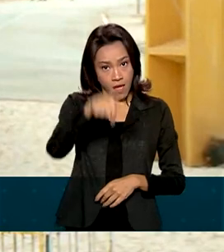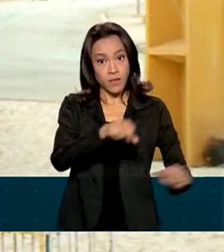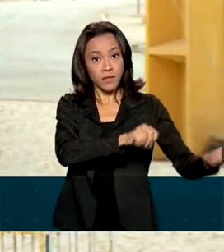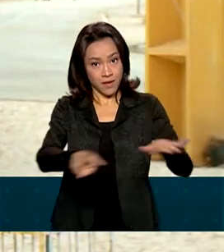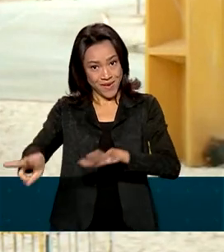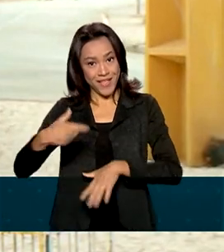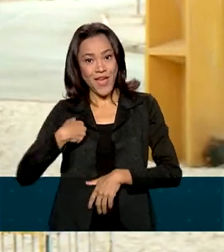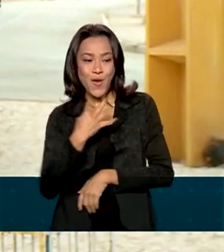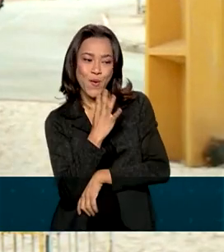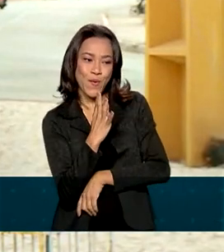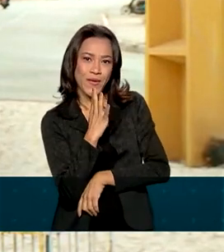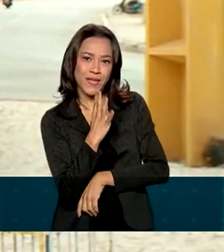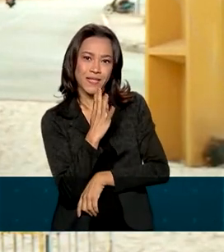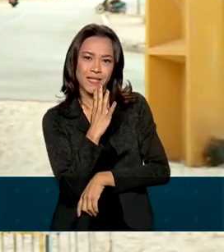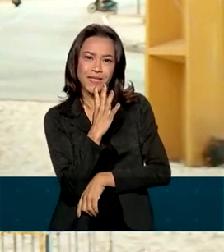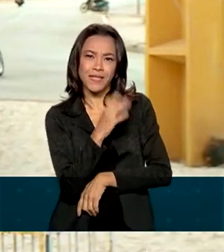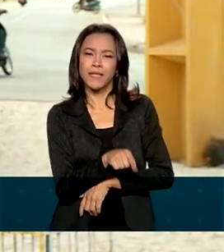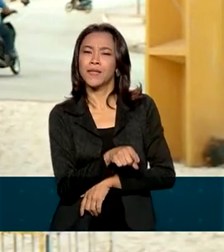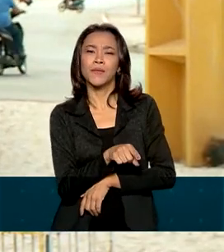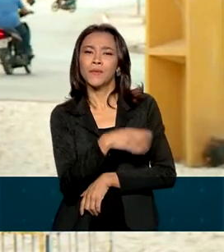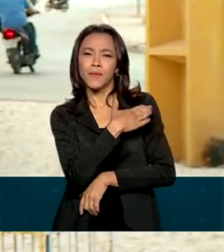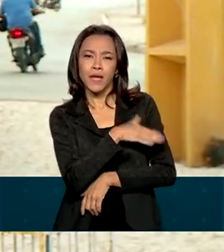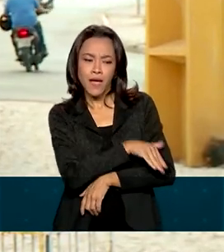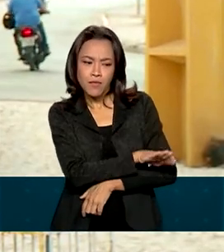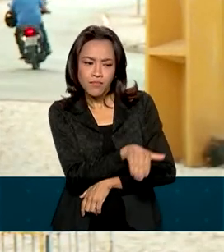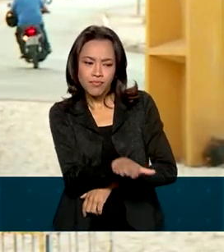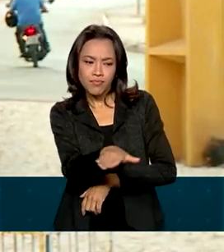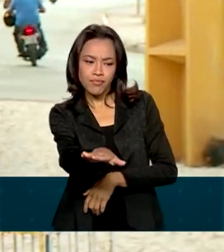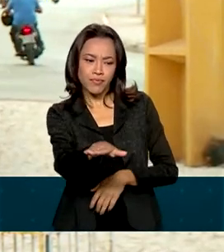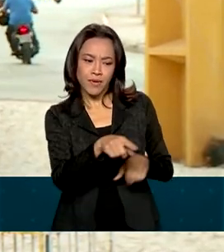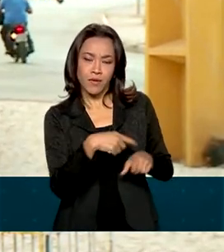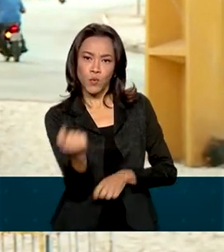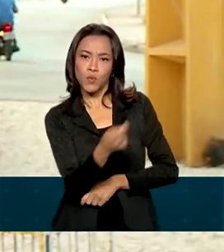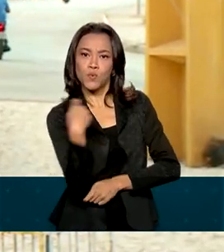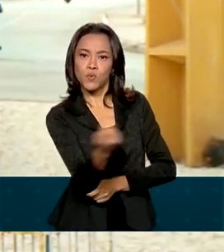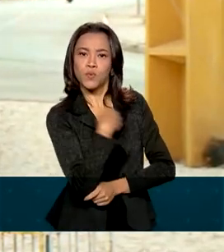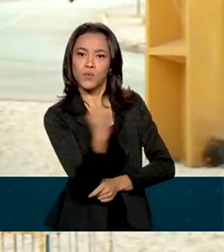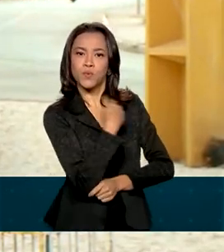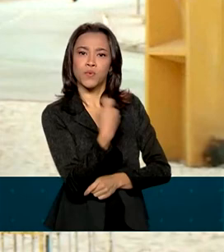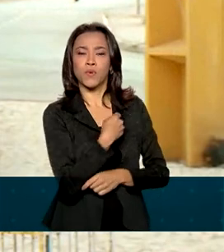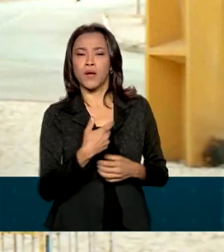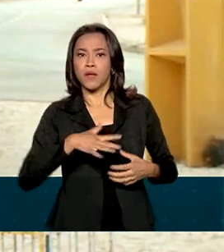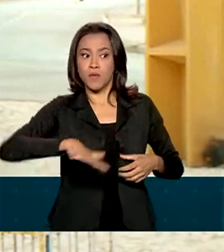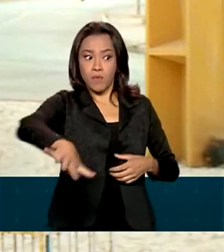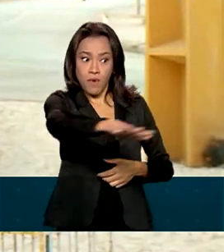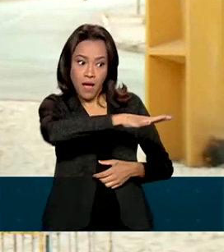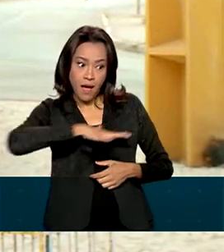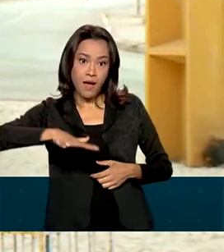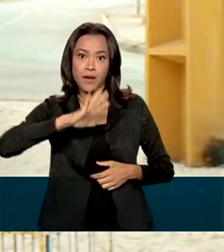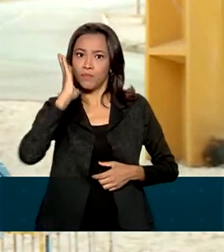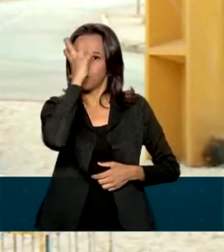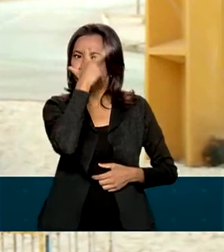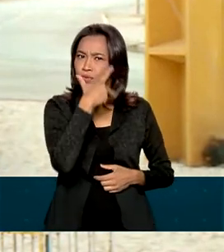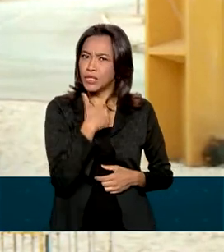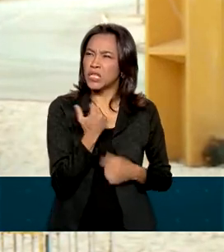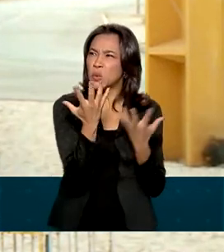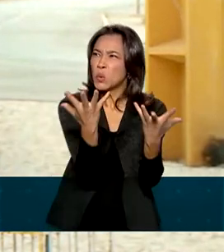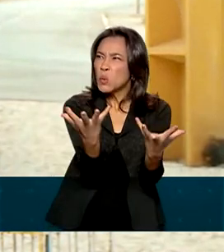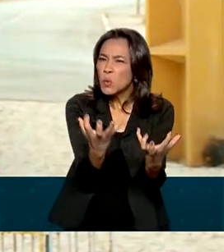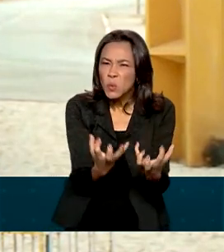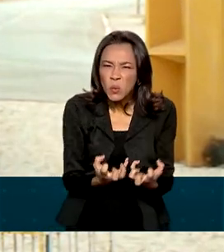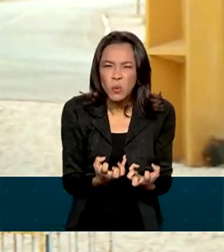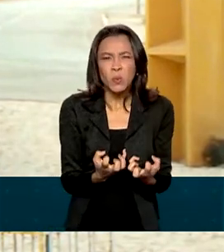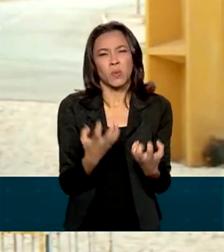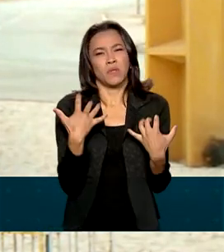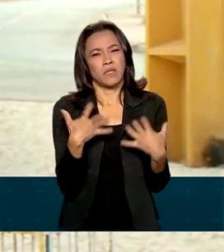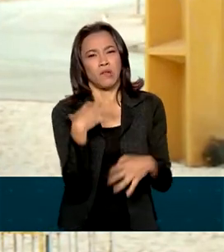conheci o perímetro irrigado tabuleiro de russas, que fica aqui na região. É uma região muito bonita, no meio do semiárido, no meio